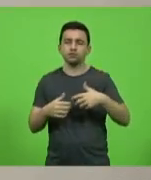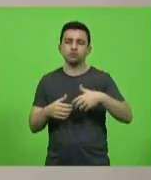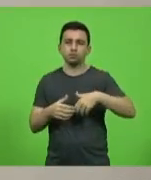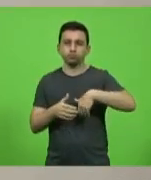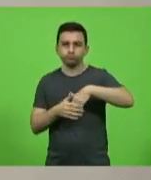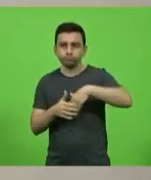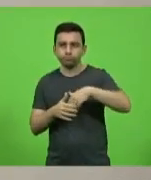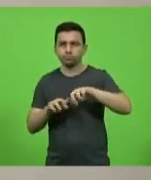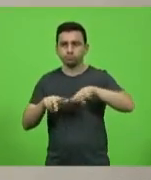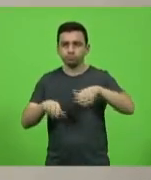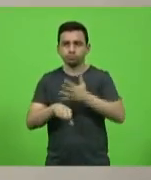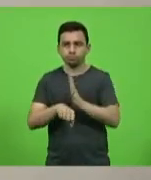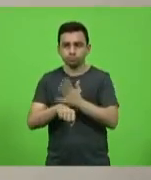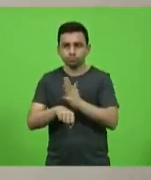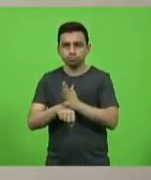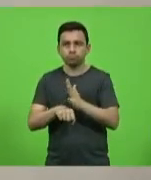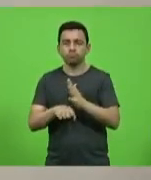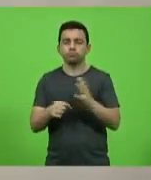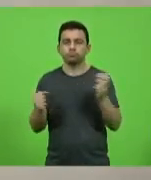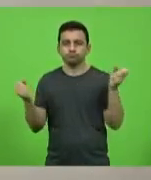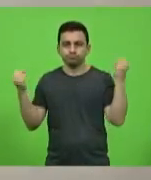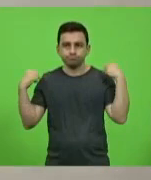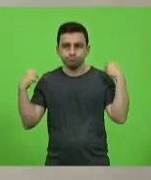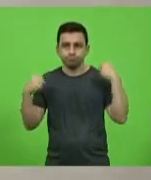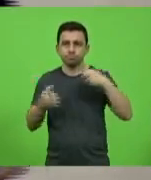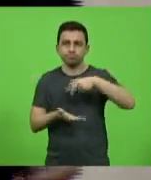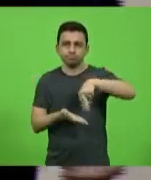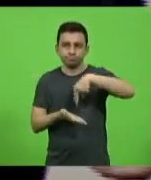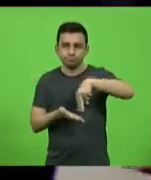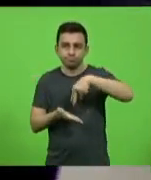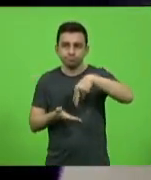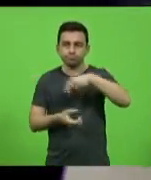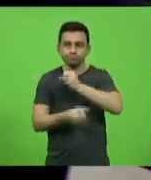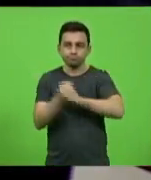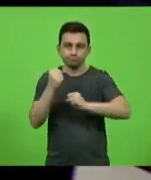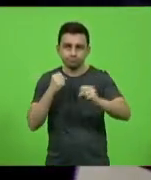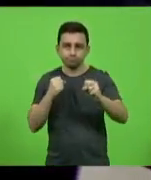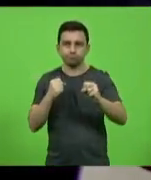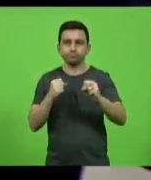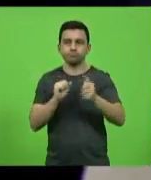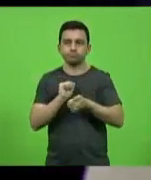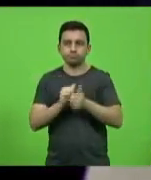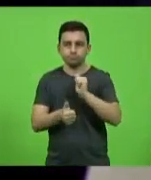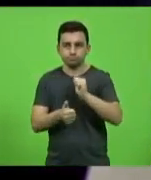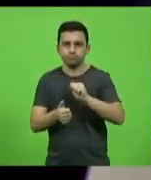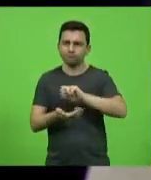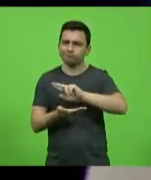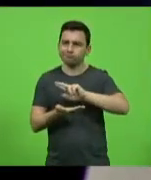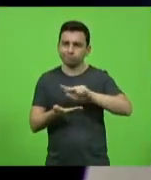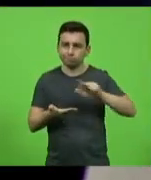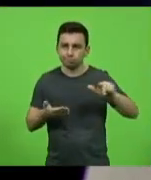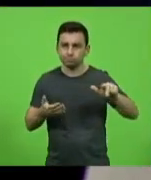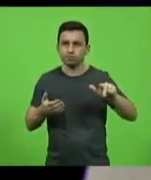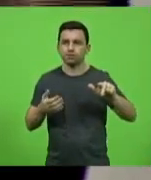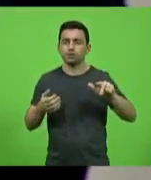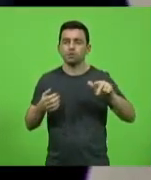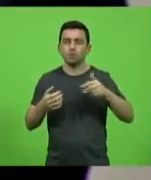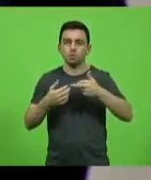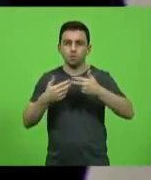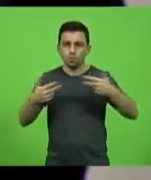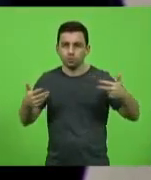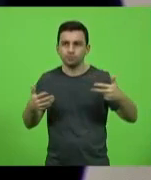ou treinos de ginástica, dança, artes marciais, esportes e demais atividades físico, desportivo,